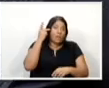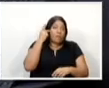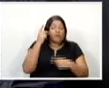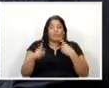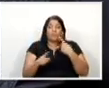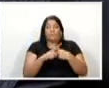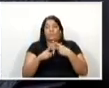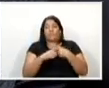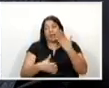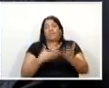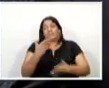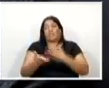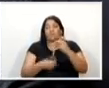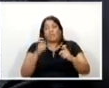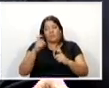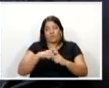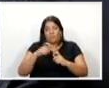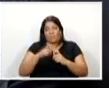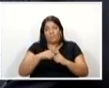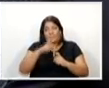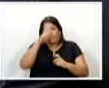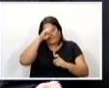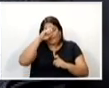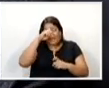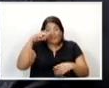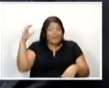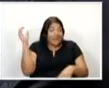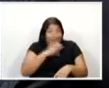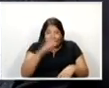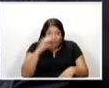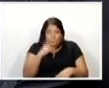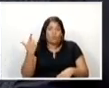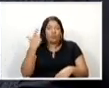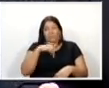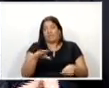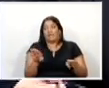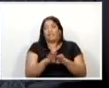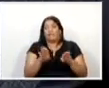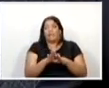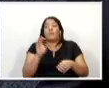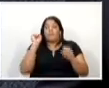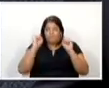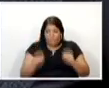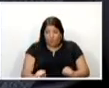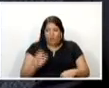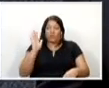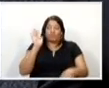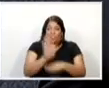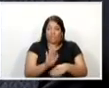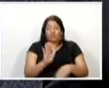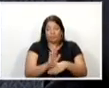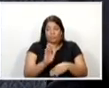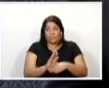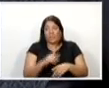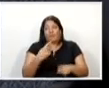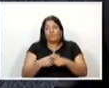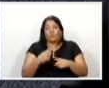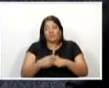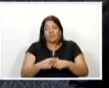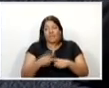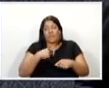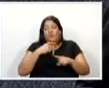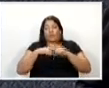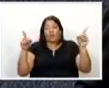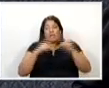sentido de que o atendimento médico seja mais rápido, mais eficaz e possa realmente ocorrer, como infelizmente muitas vezes, isso aqui é uma